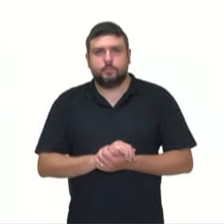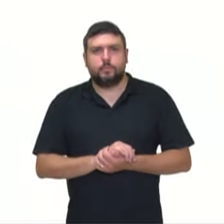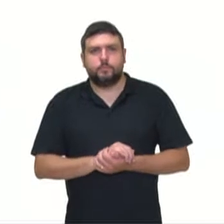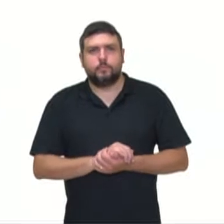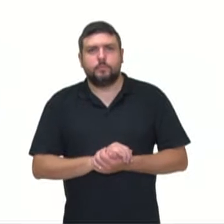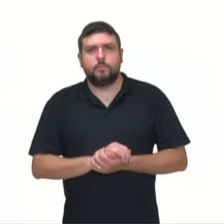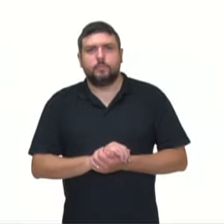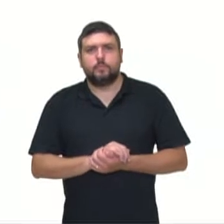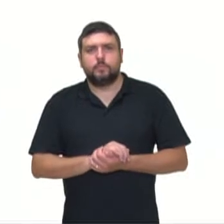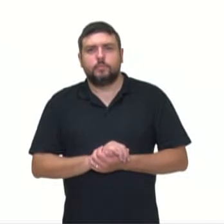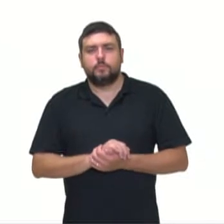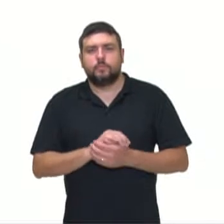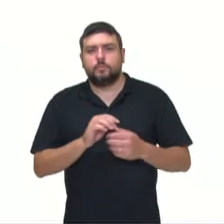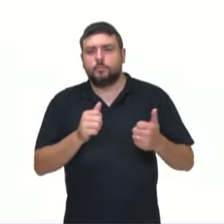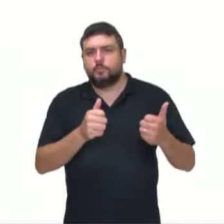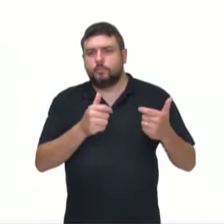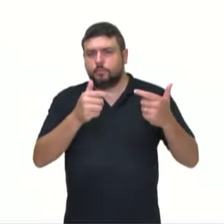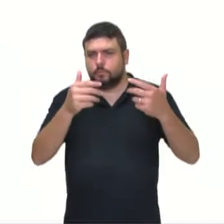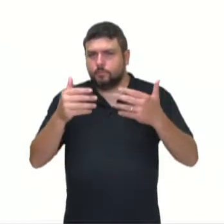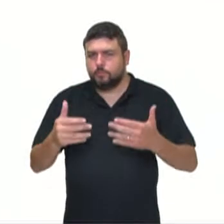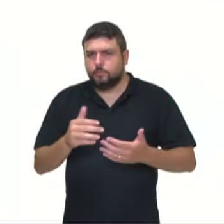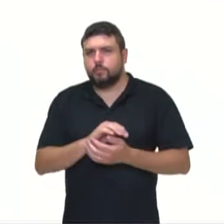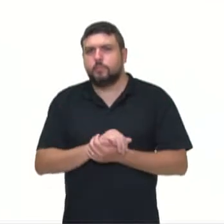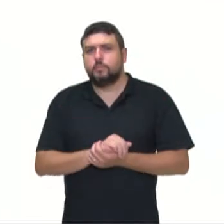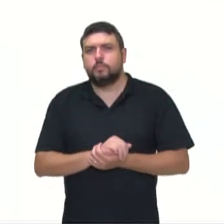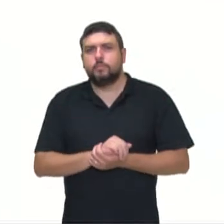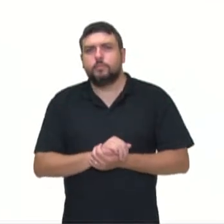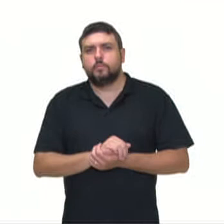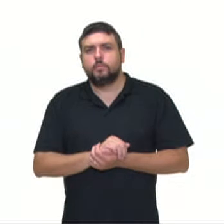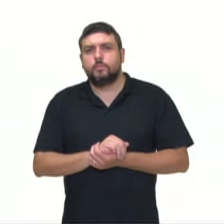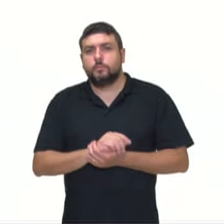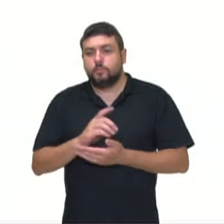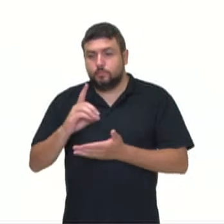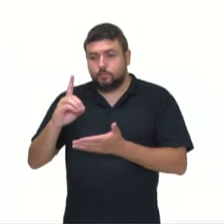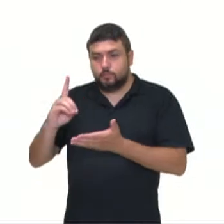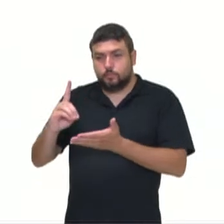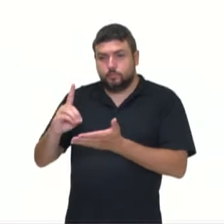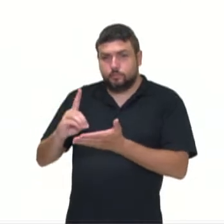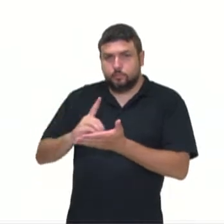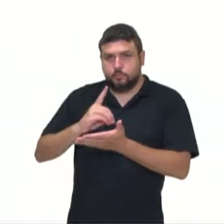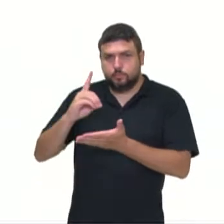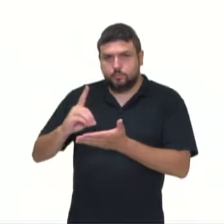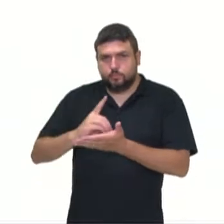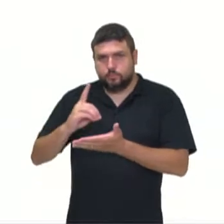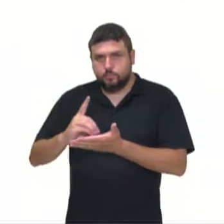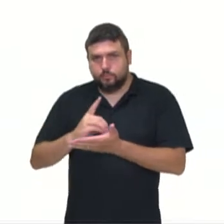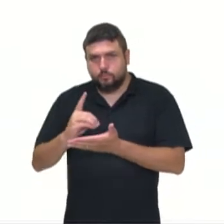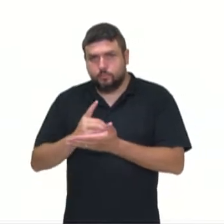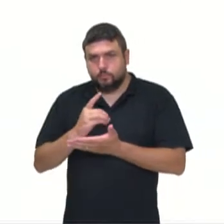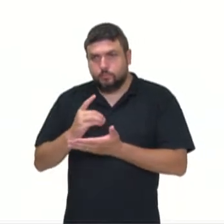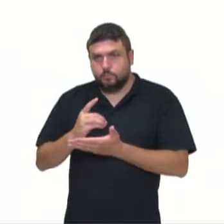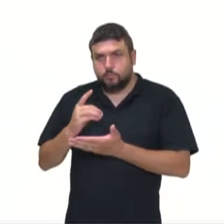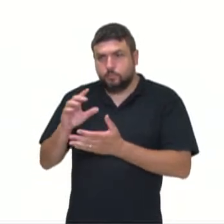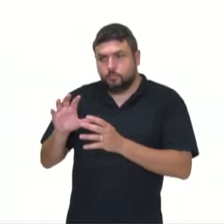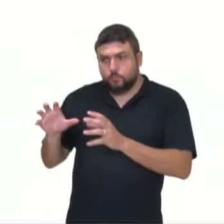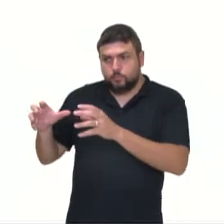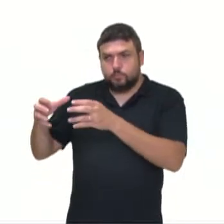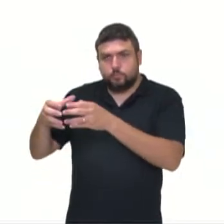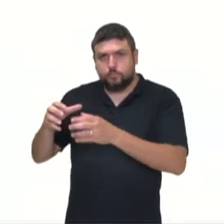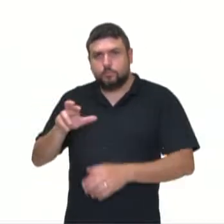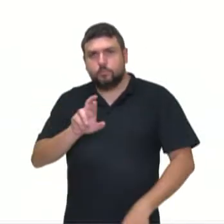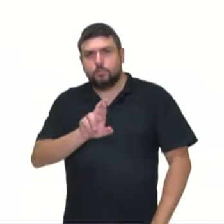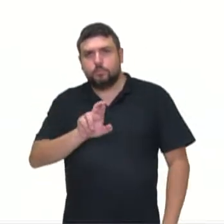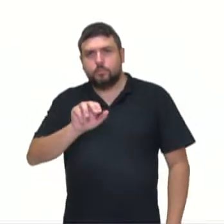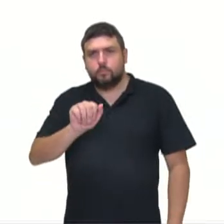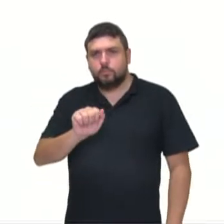Aqui, de acordo com o diccionário da Real Academia Española. Vamos ver o que